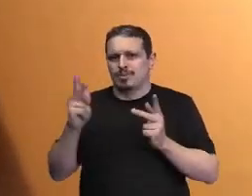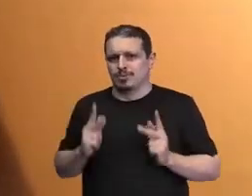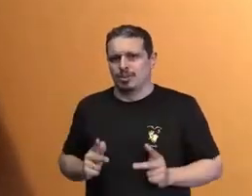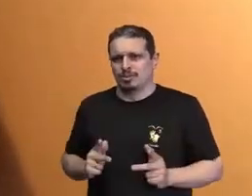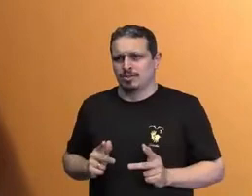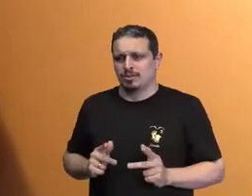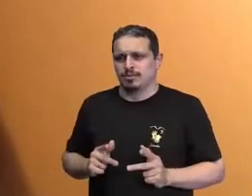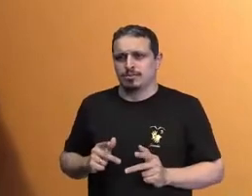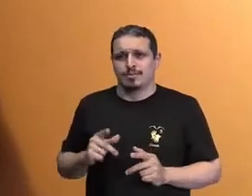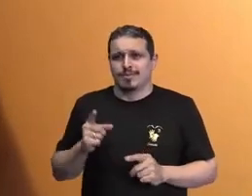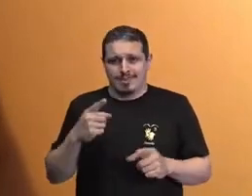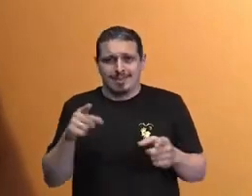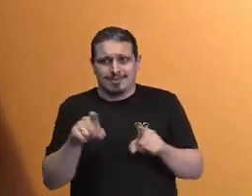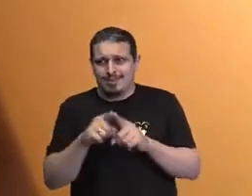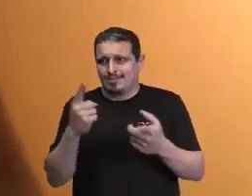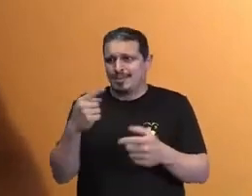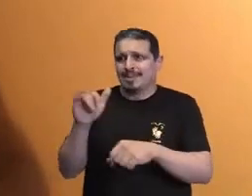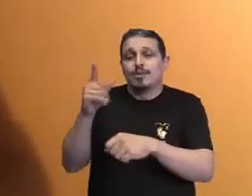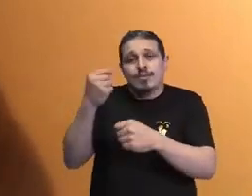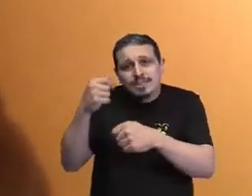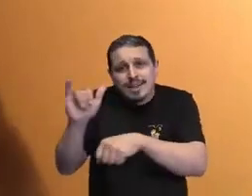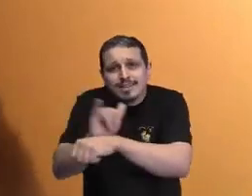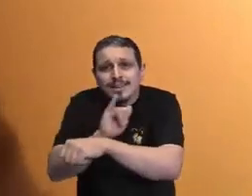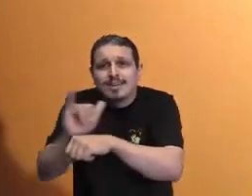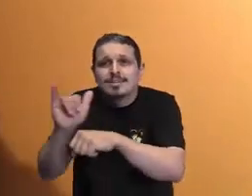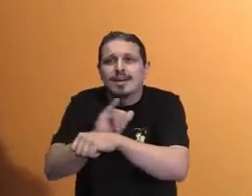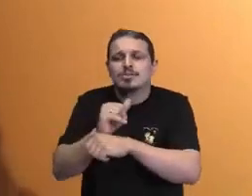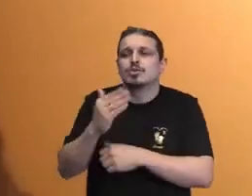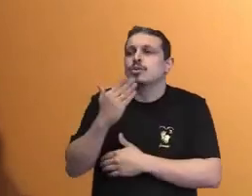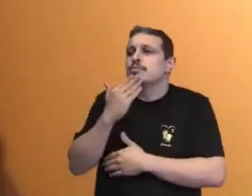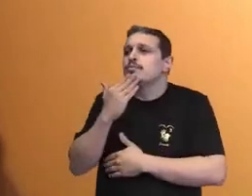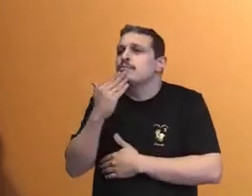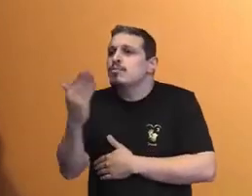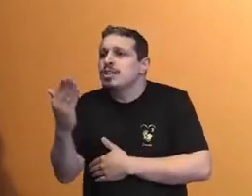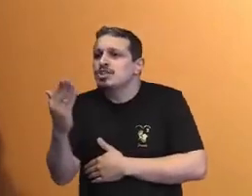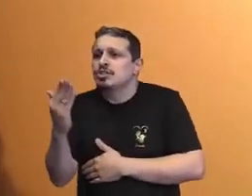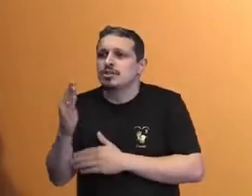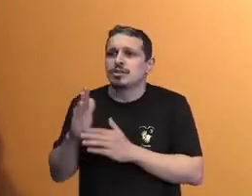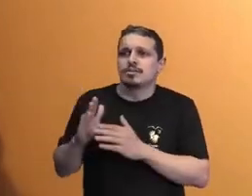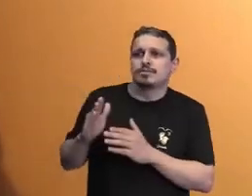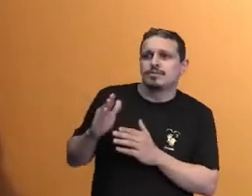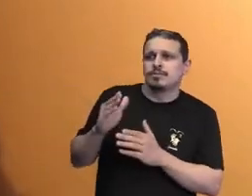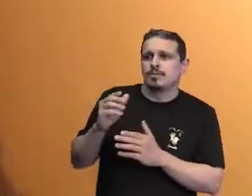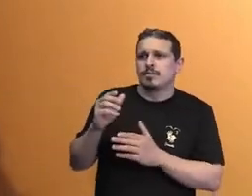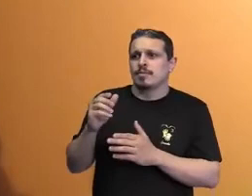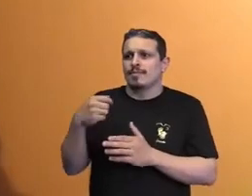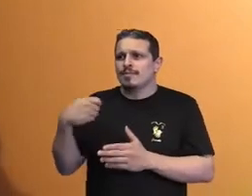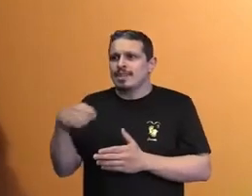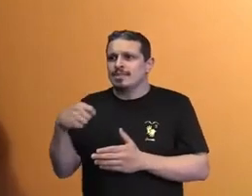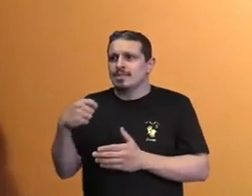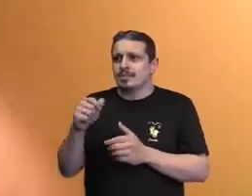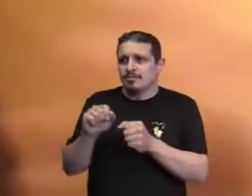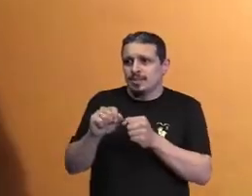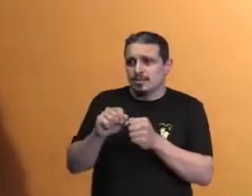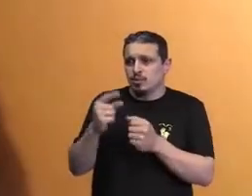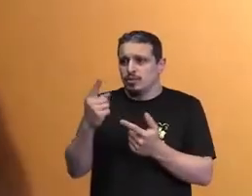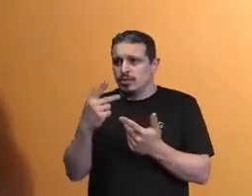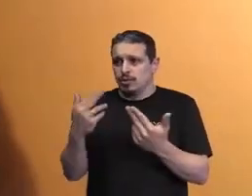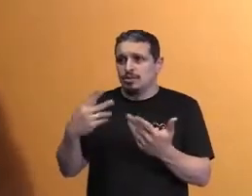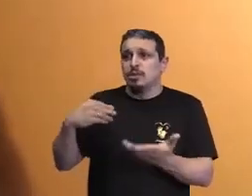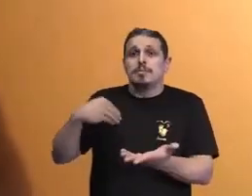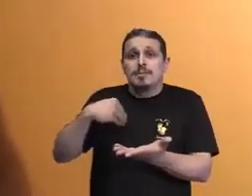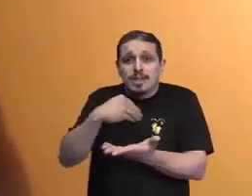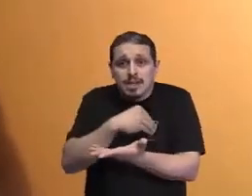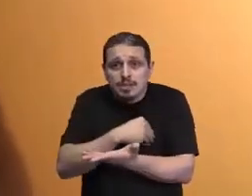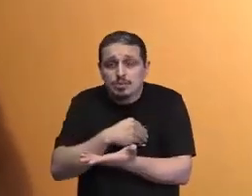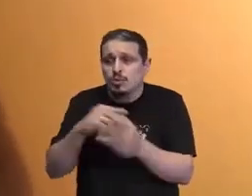alternativa e socorro. O grande médico mineiro, Guimarães Rosa, na sua obra mais estupenda, já no título